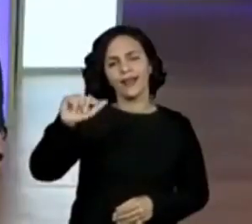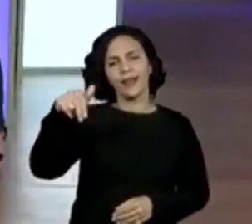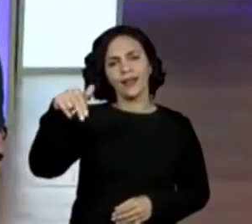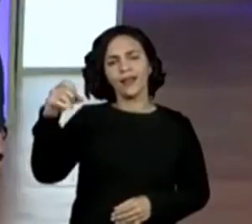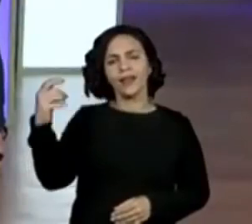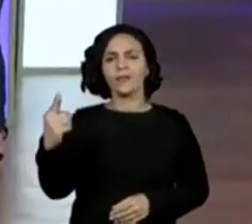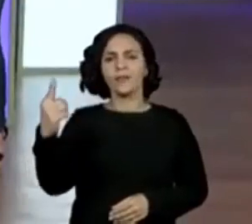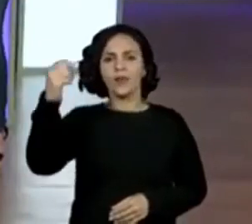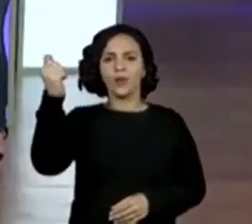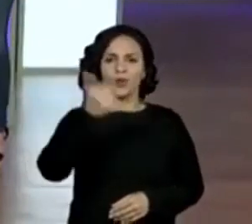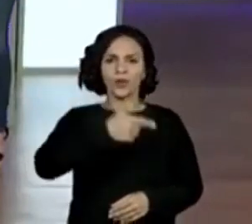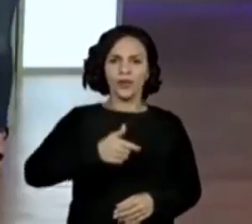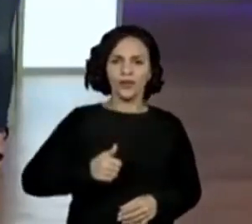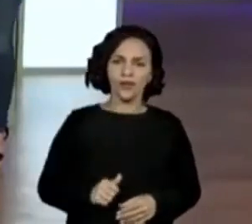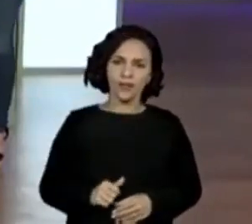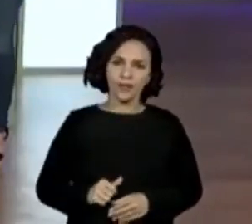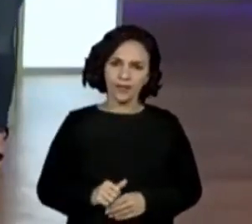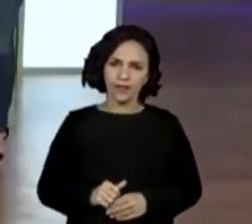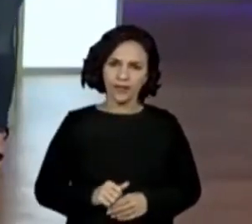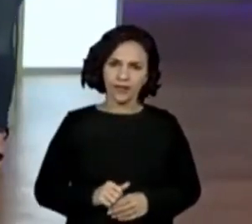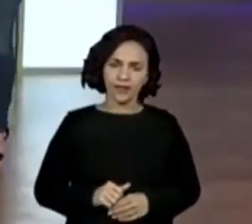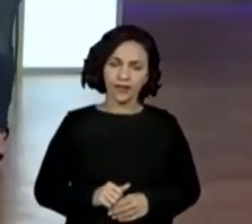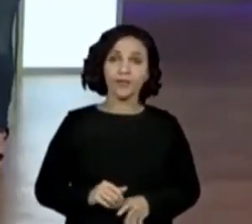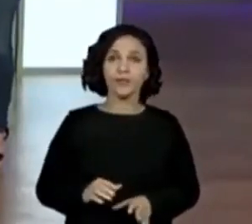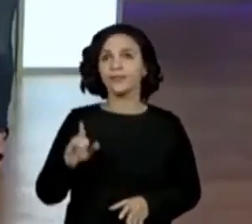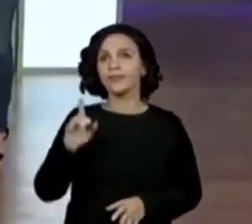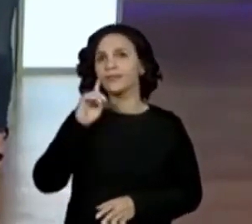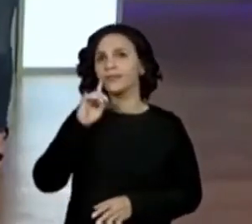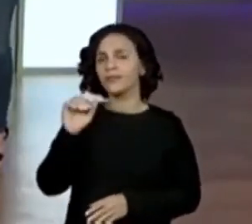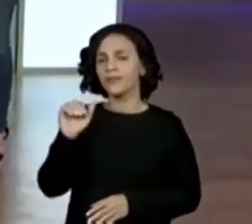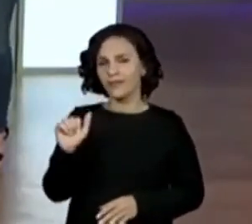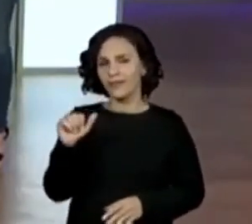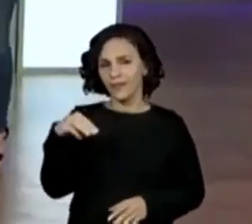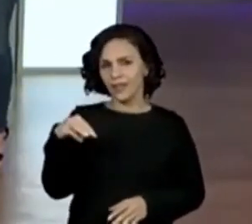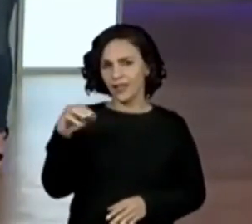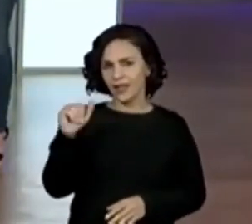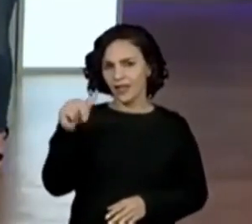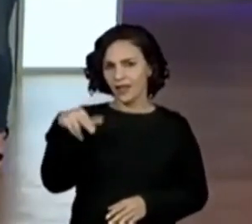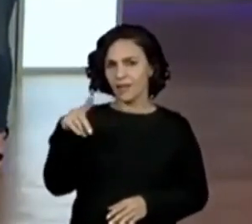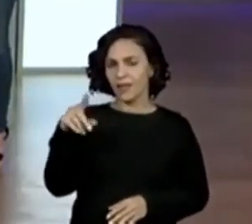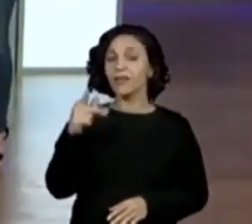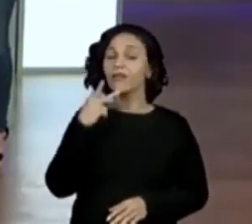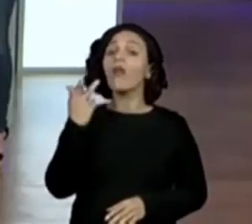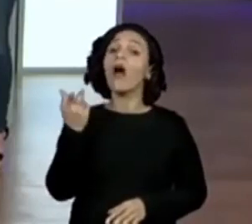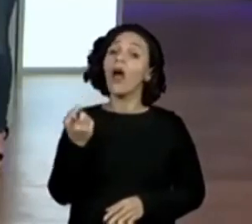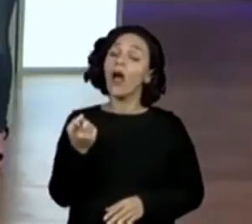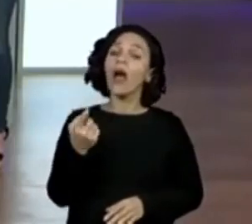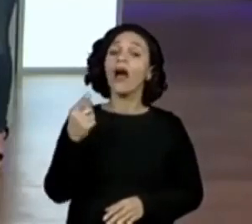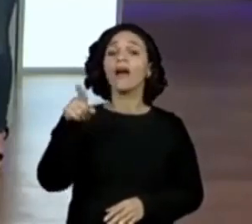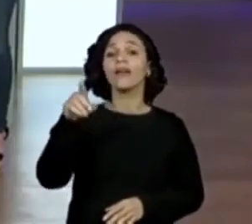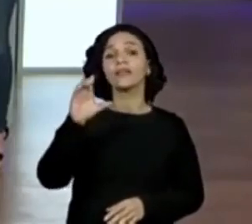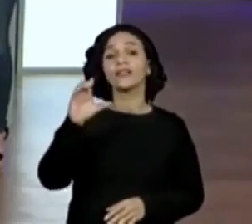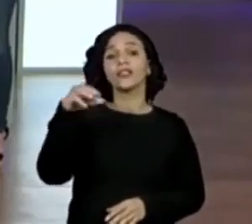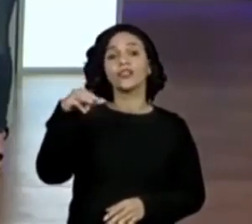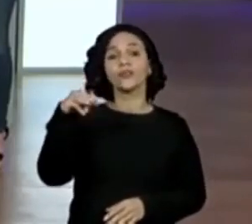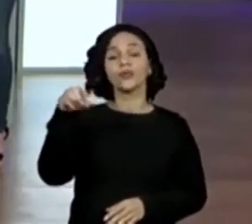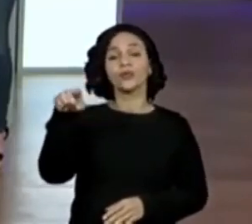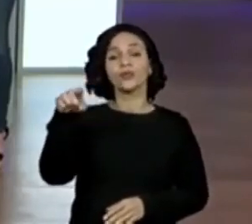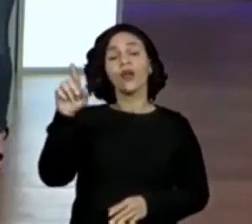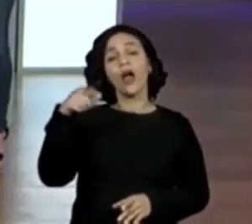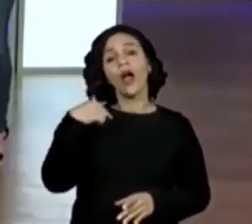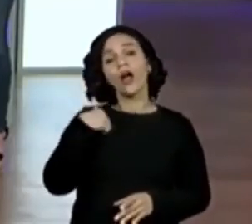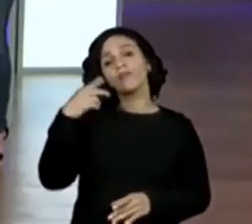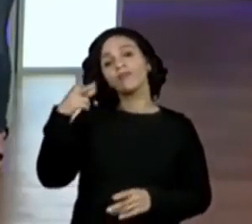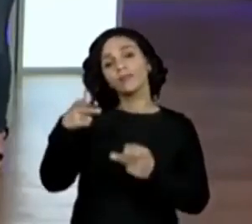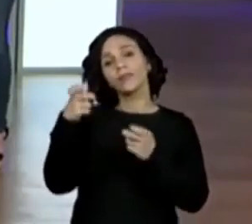A Amanda, ela utilizou os centímetros para fazer a diferença entre